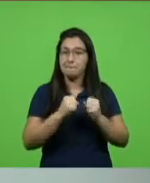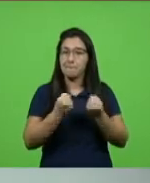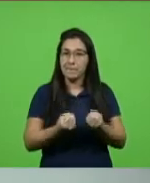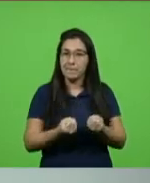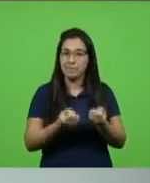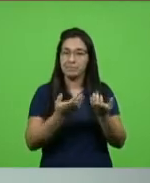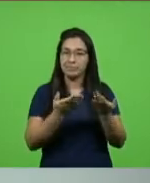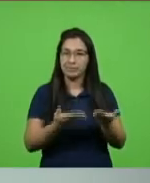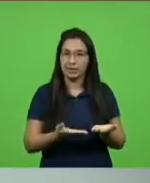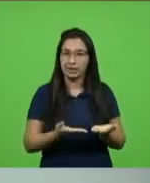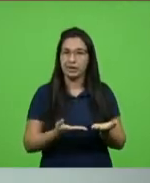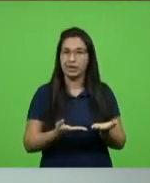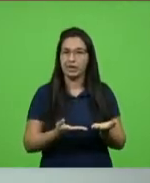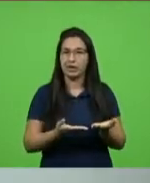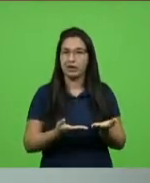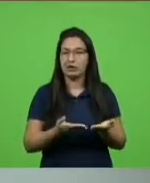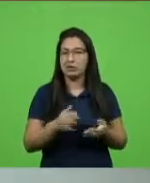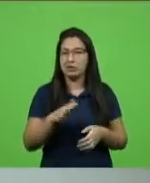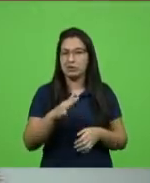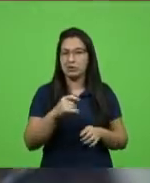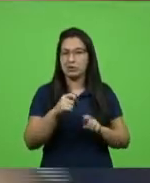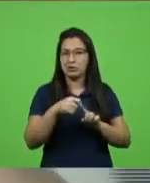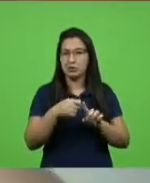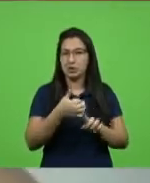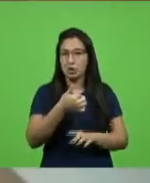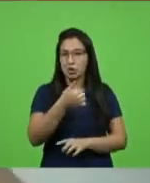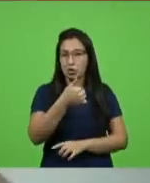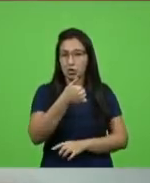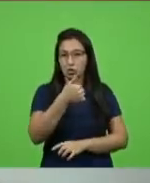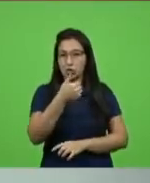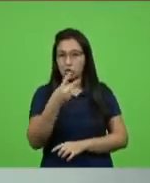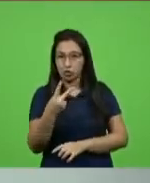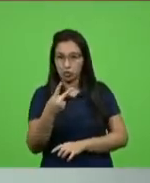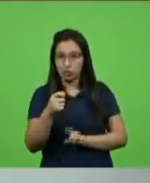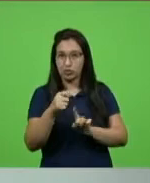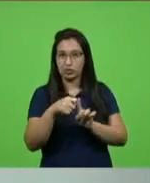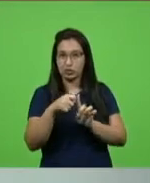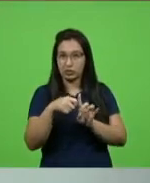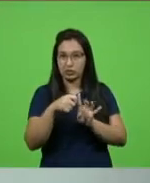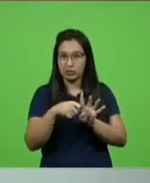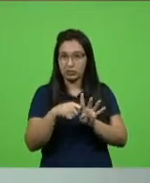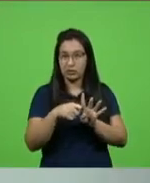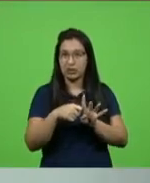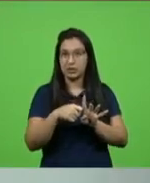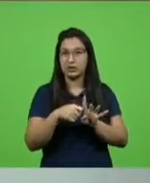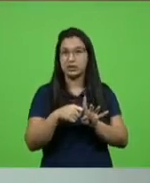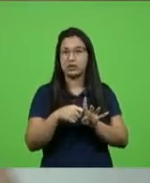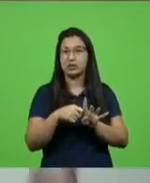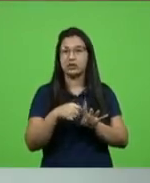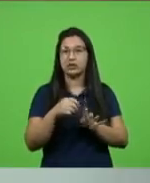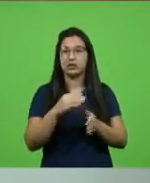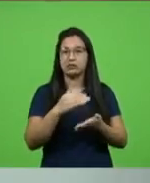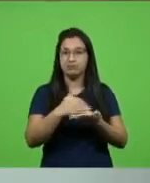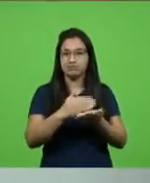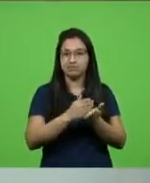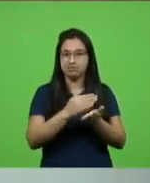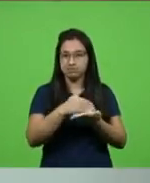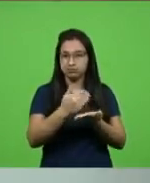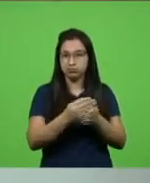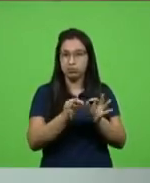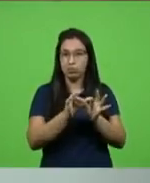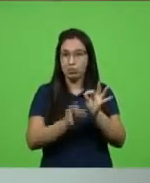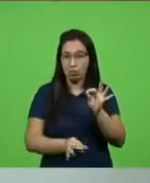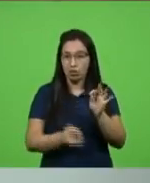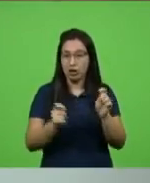no mínimo de 12 meses com o prazo mais alargado para a liquidação desse crédito com a taxa de juros